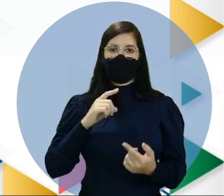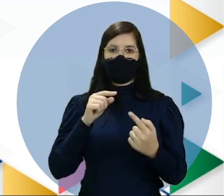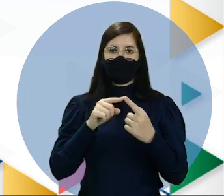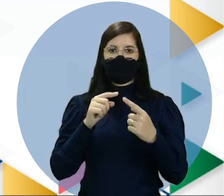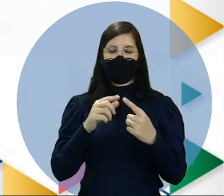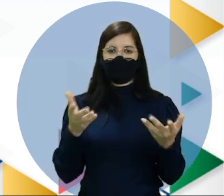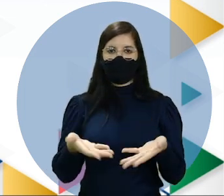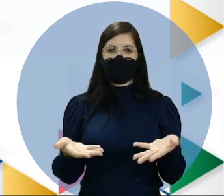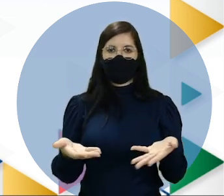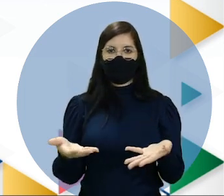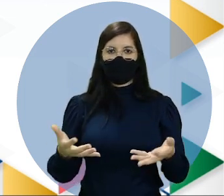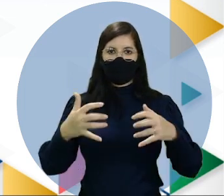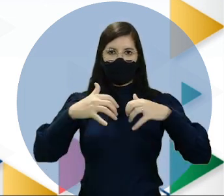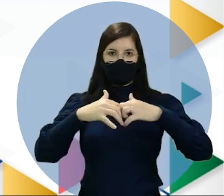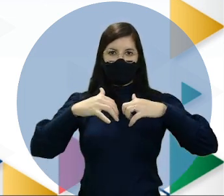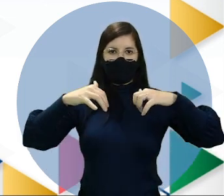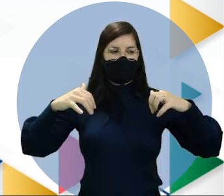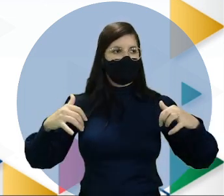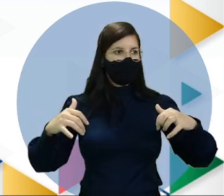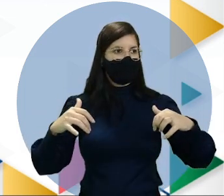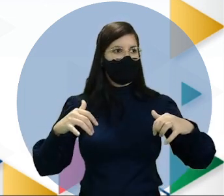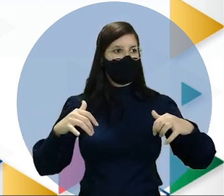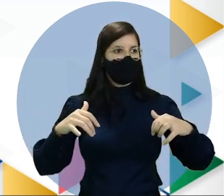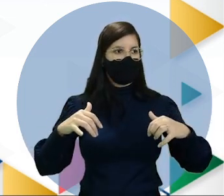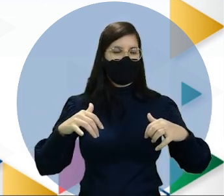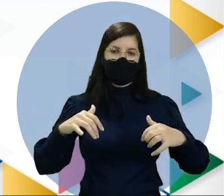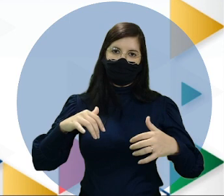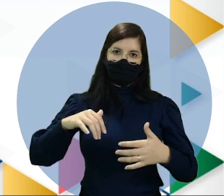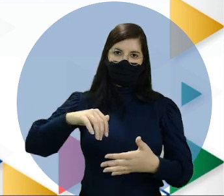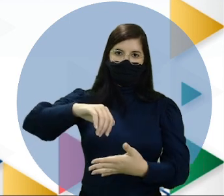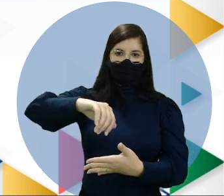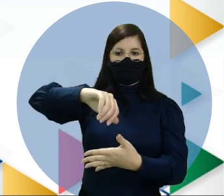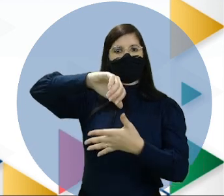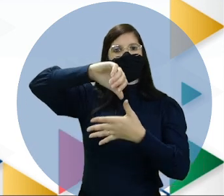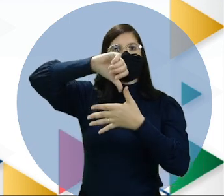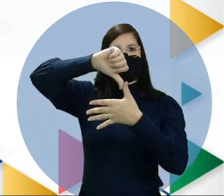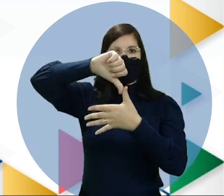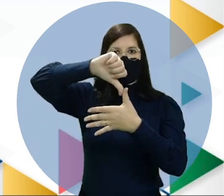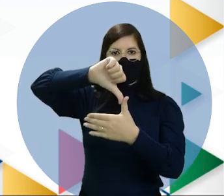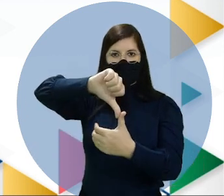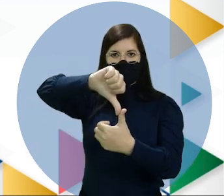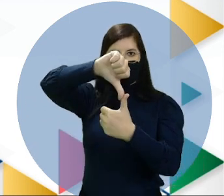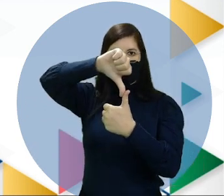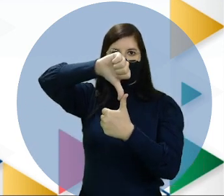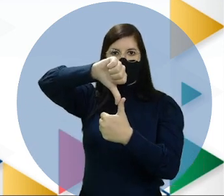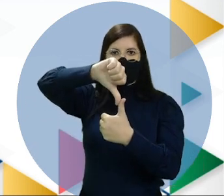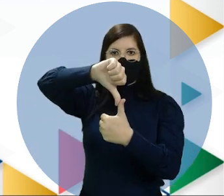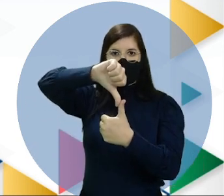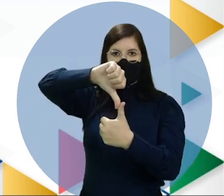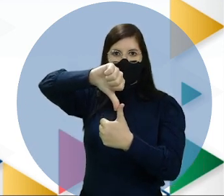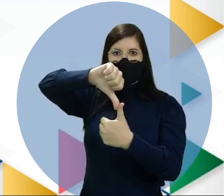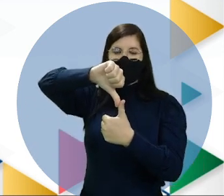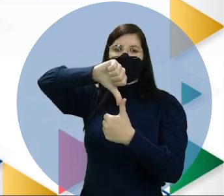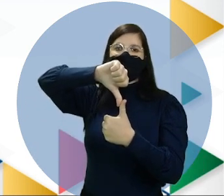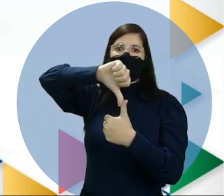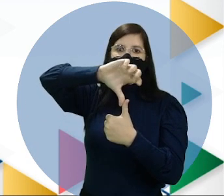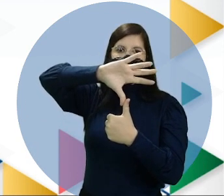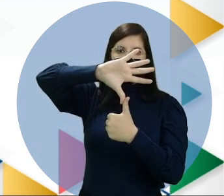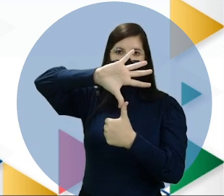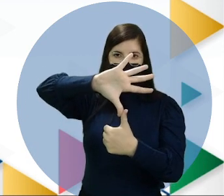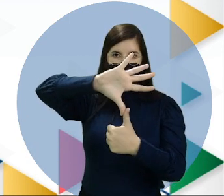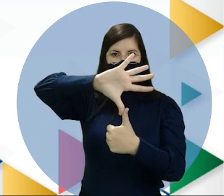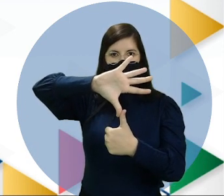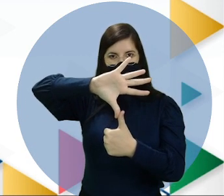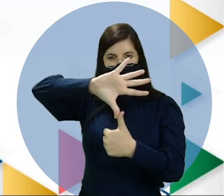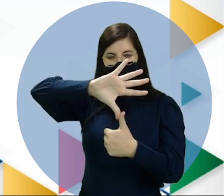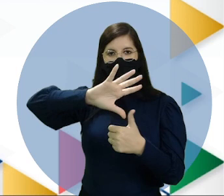hoje dividido, lógico, em América do Norte, América Central e América do Sul.